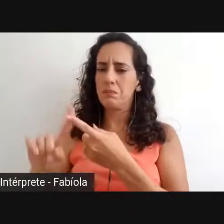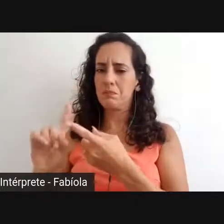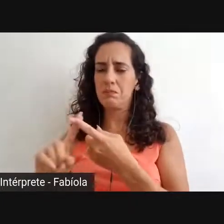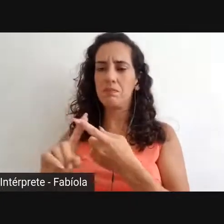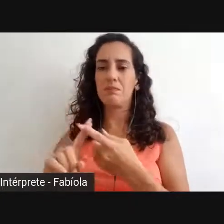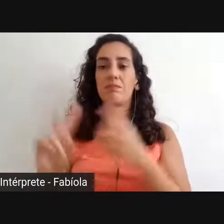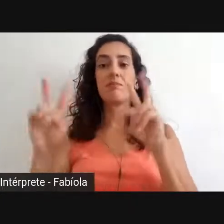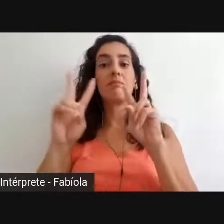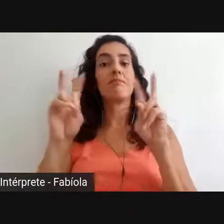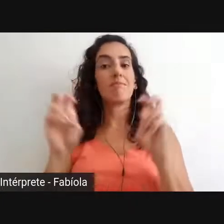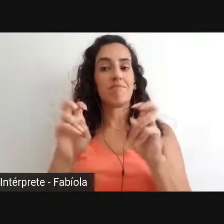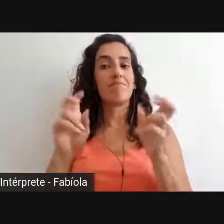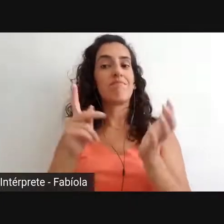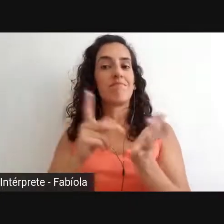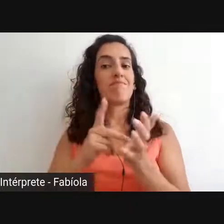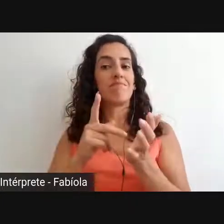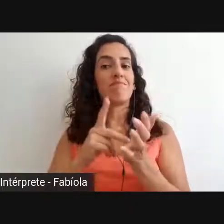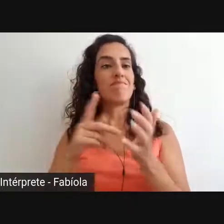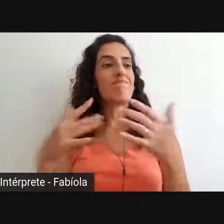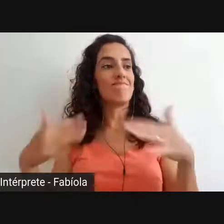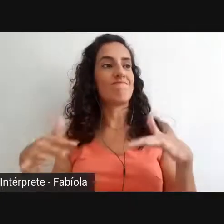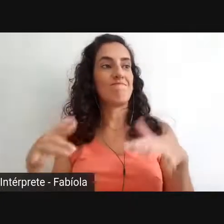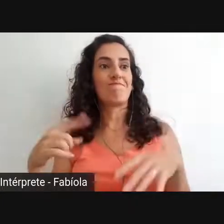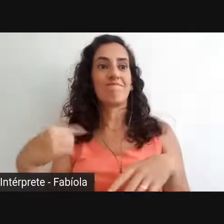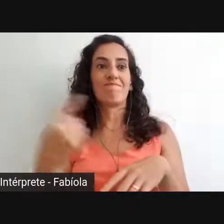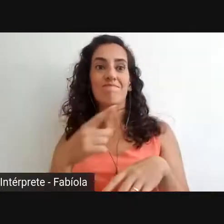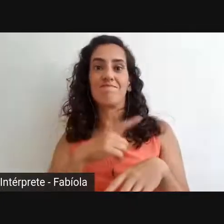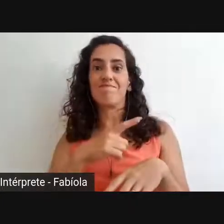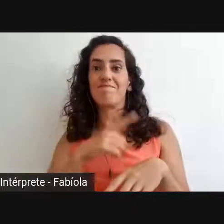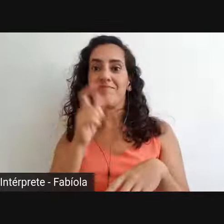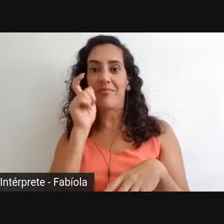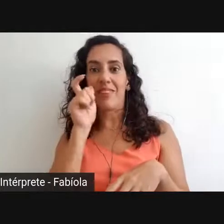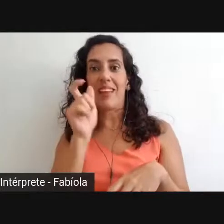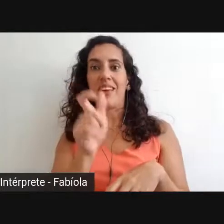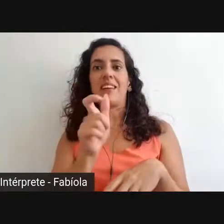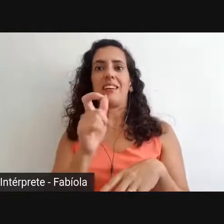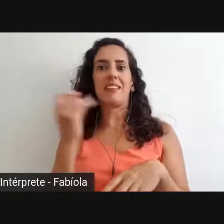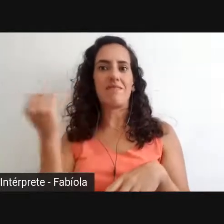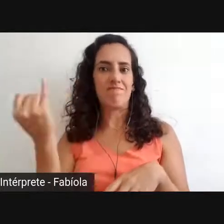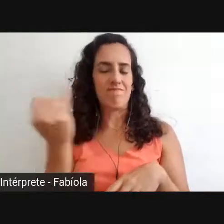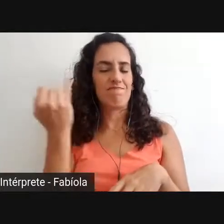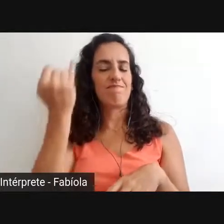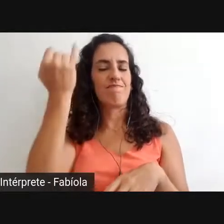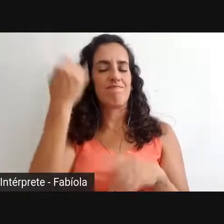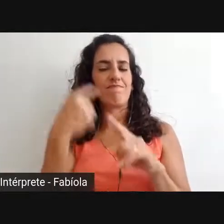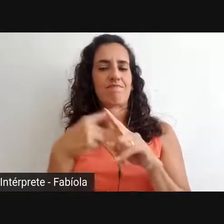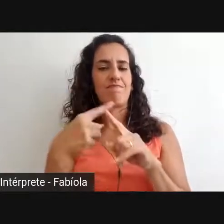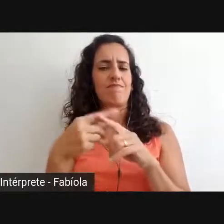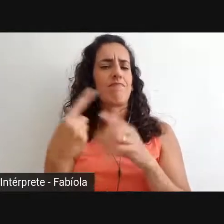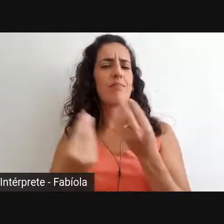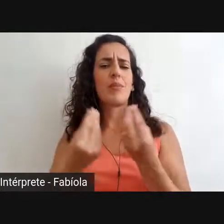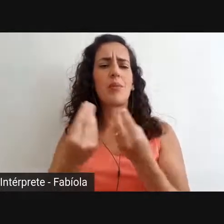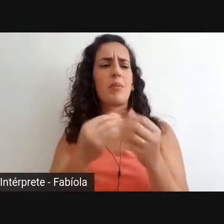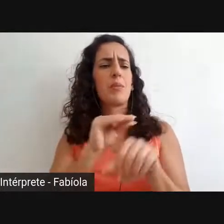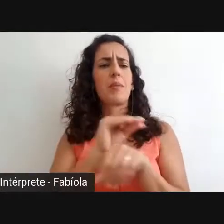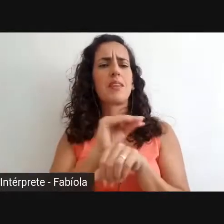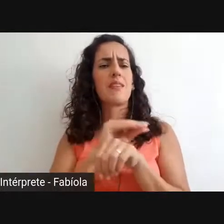tema nos é muito caro, nos é muito importante, a preservação digital,